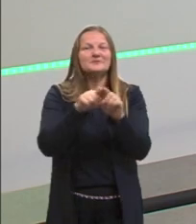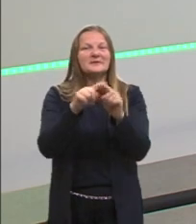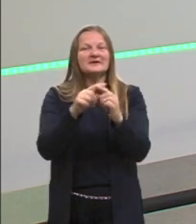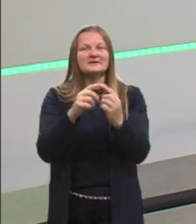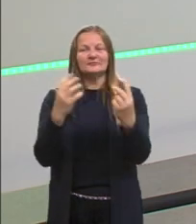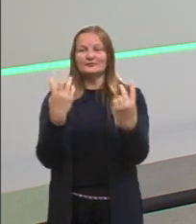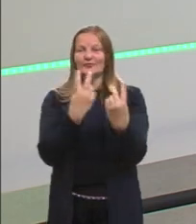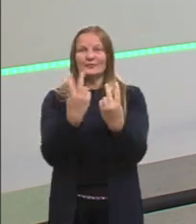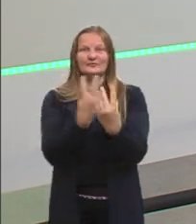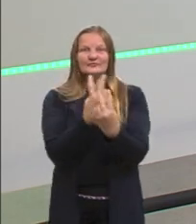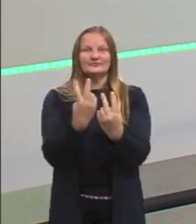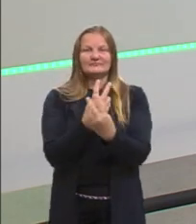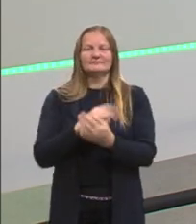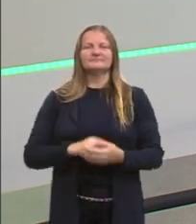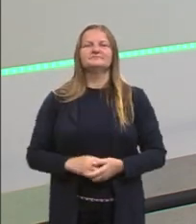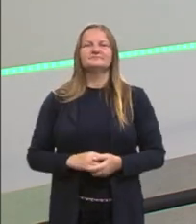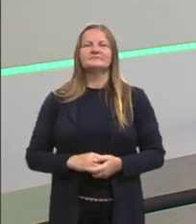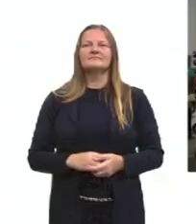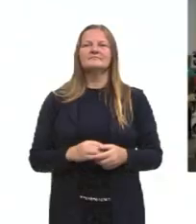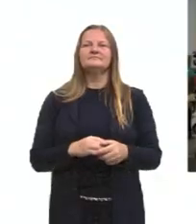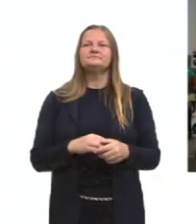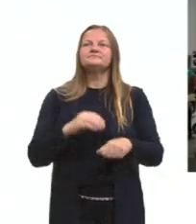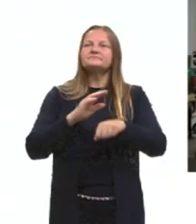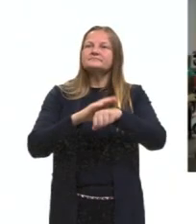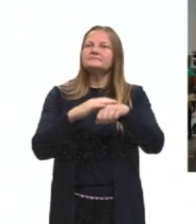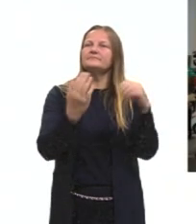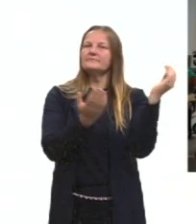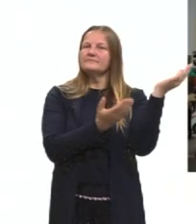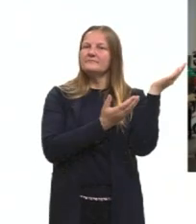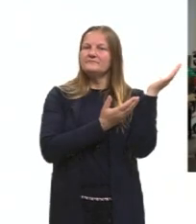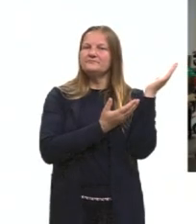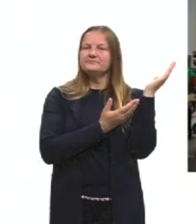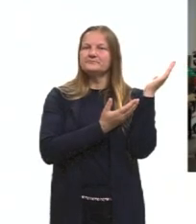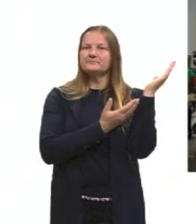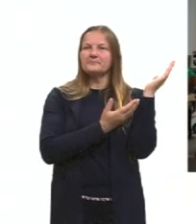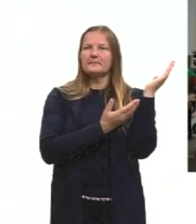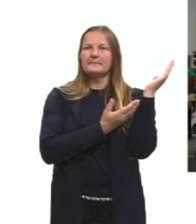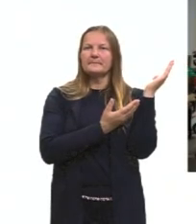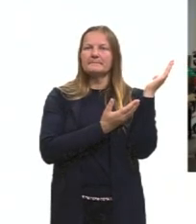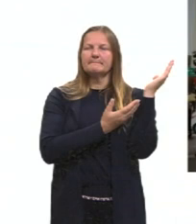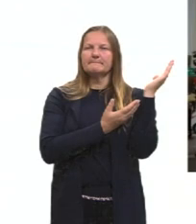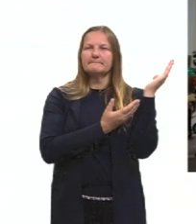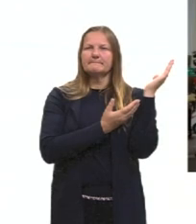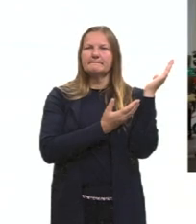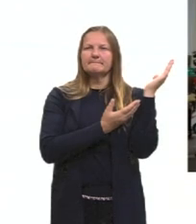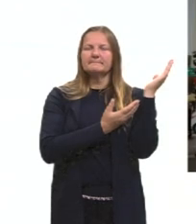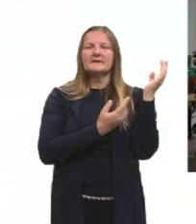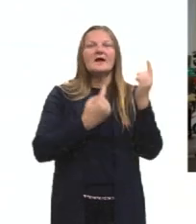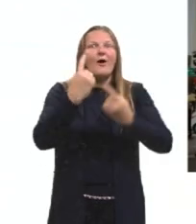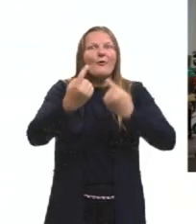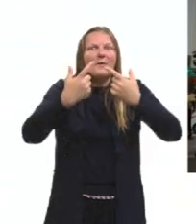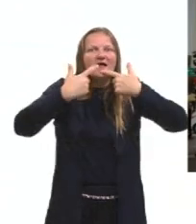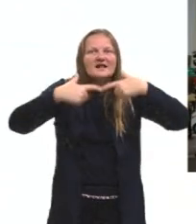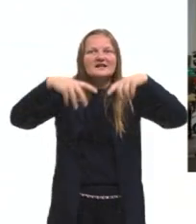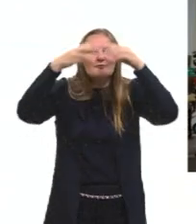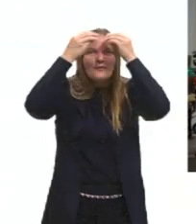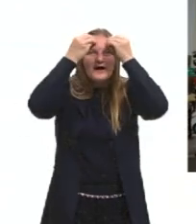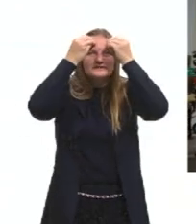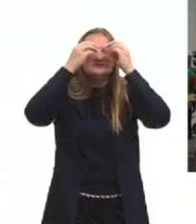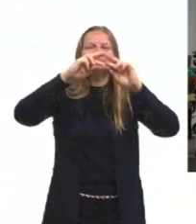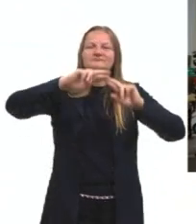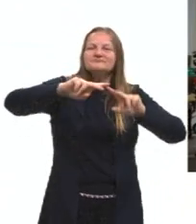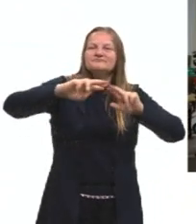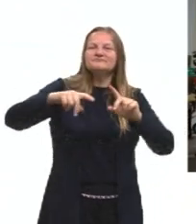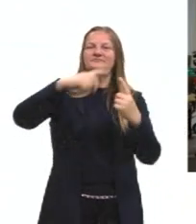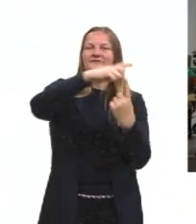período. E aí, para falar de arte contemporânea, então, gente traz aqui algumas linguagens da arte, né, podemos